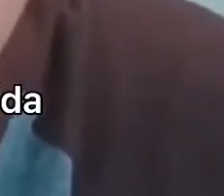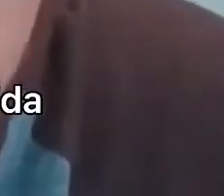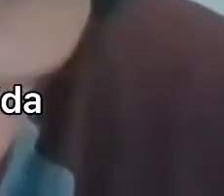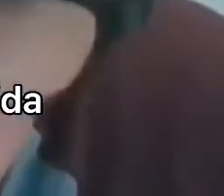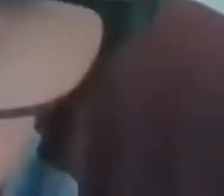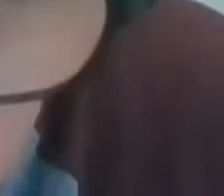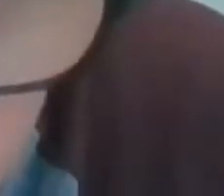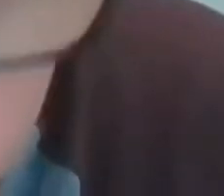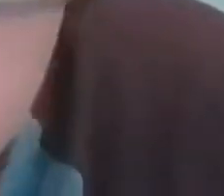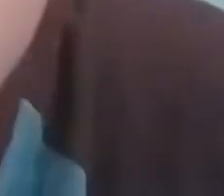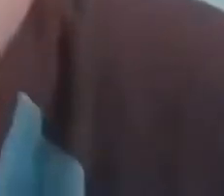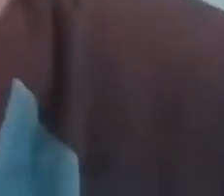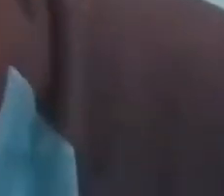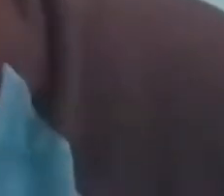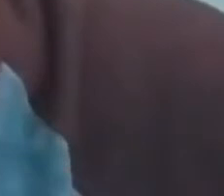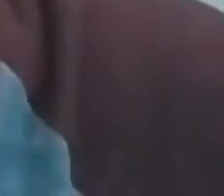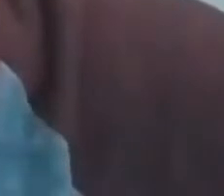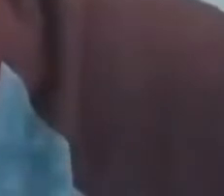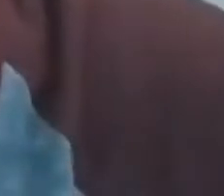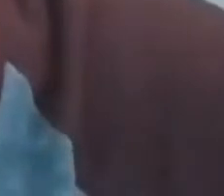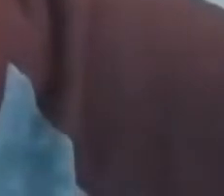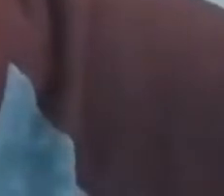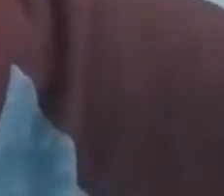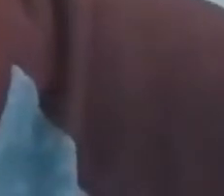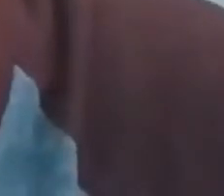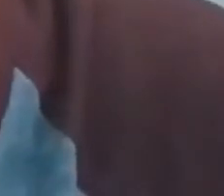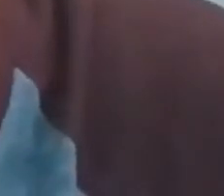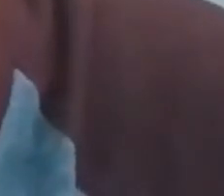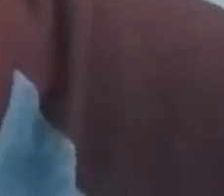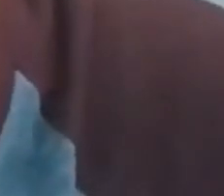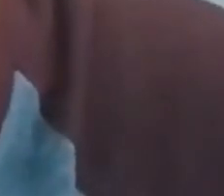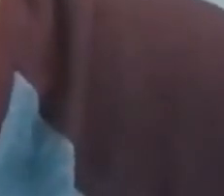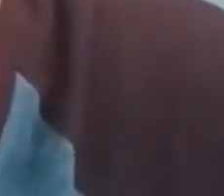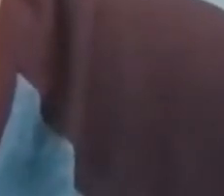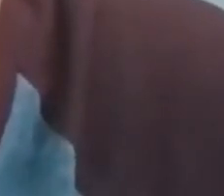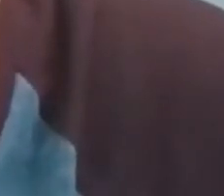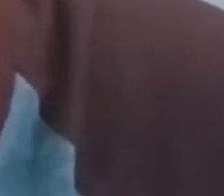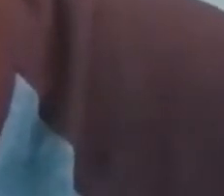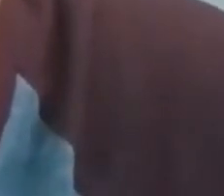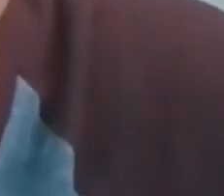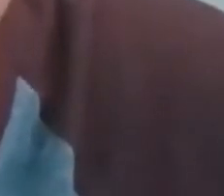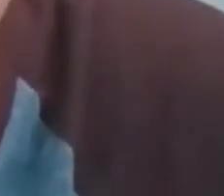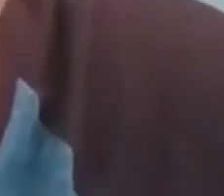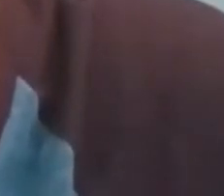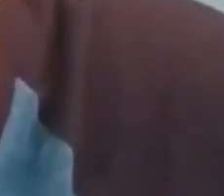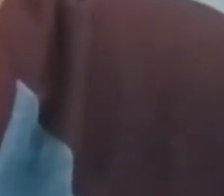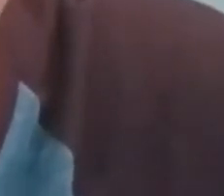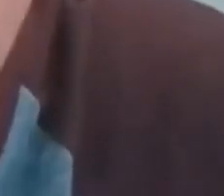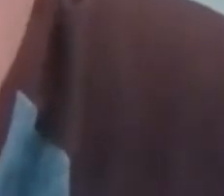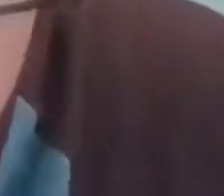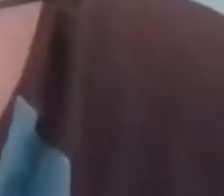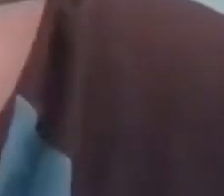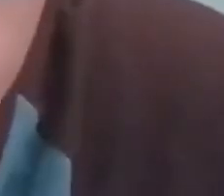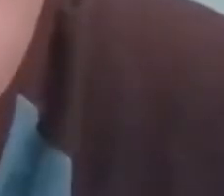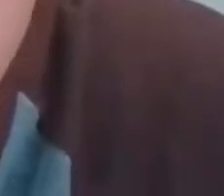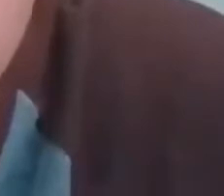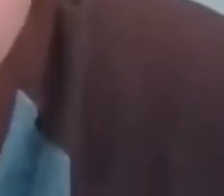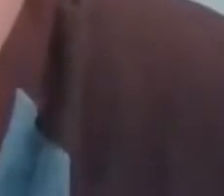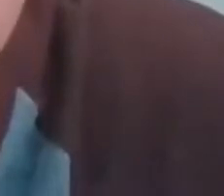minha vida e a gente precisa ter bastante a sociedade,